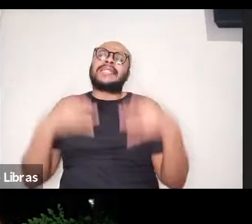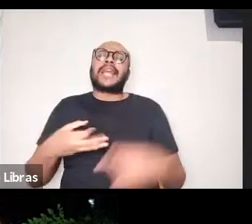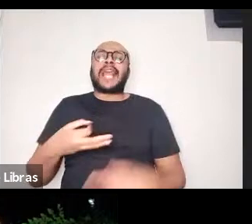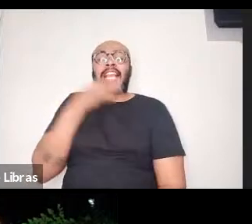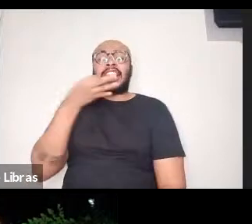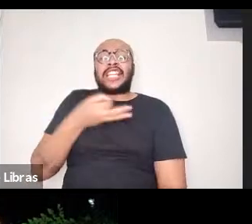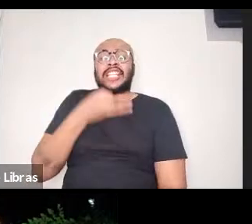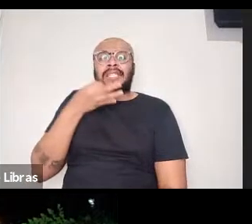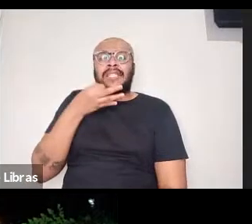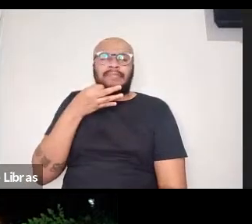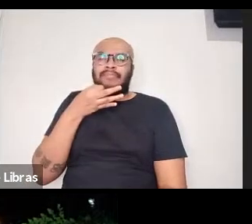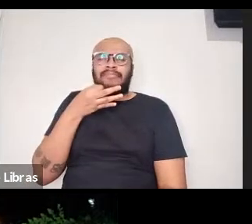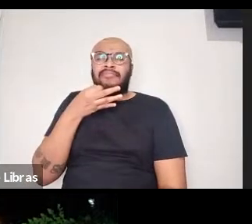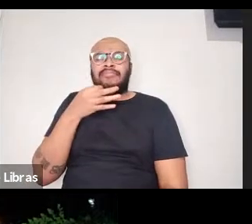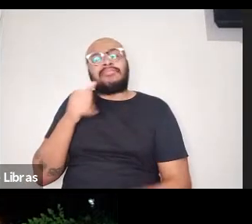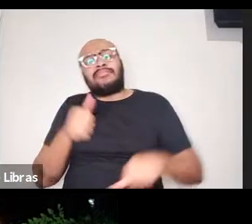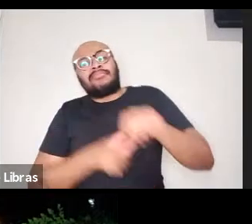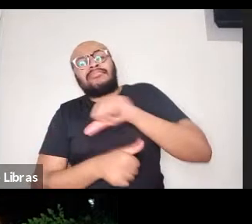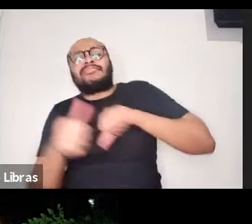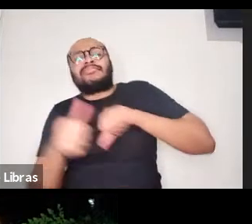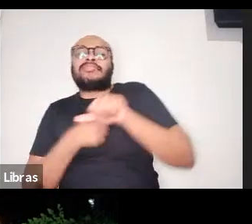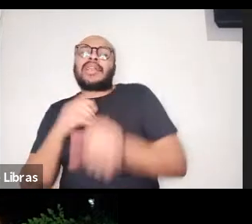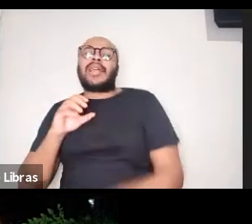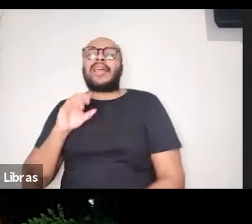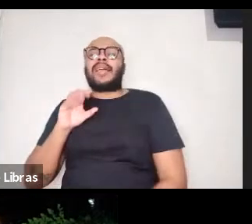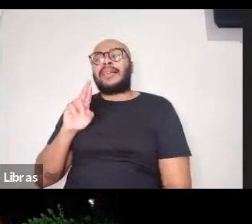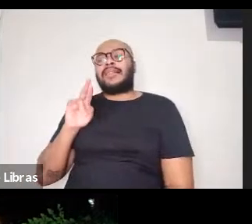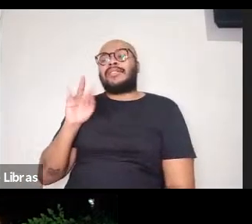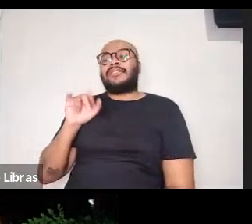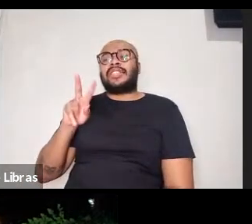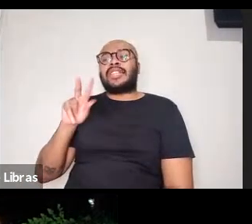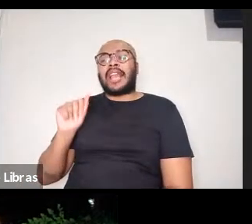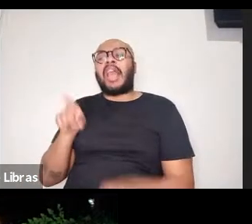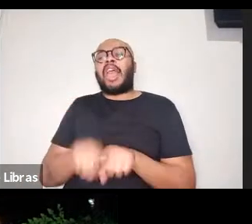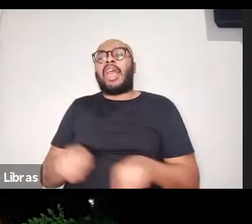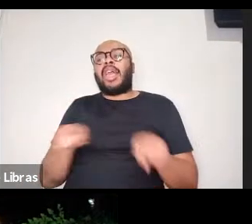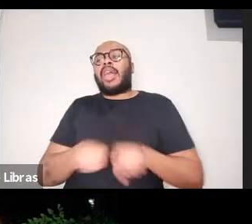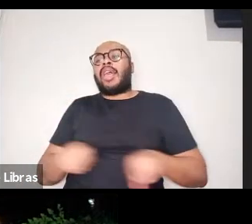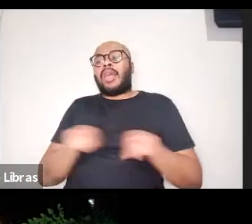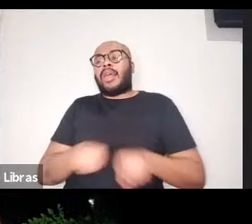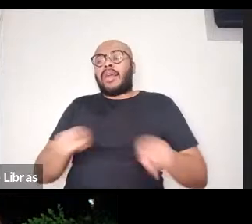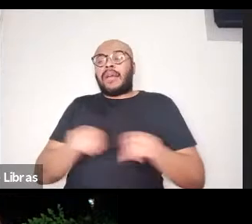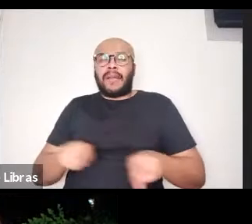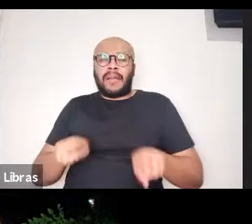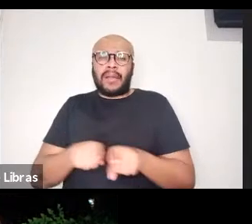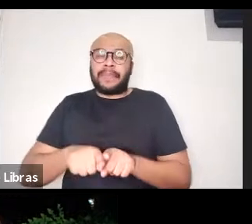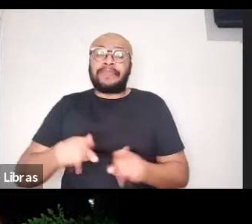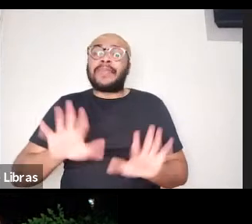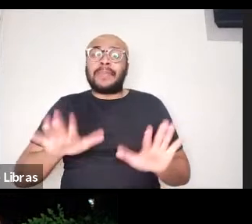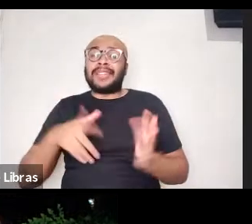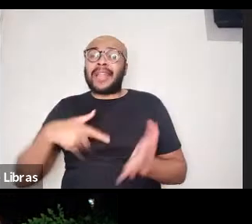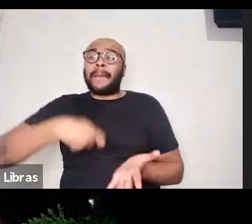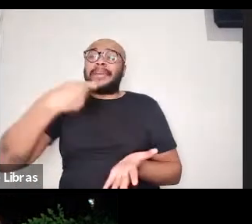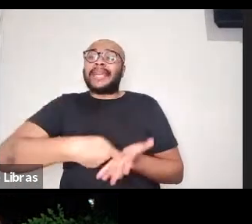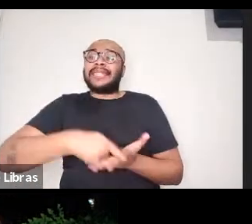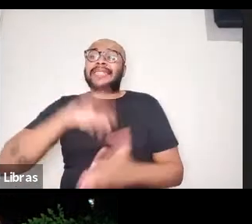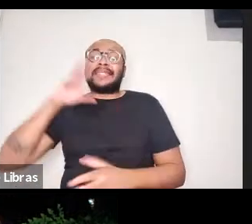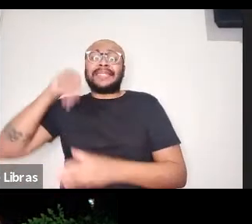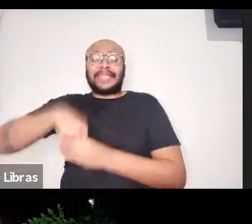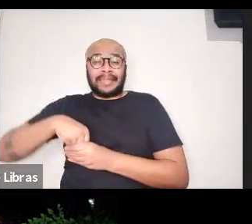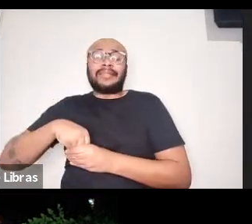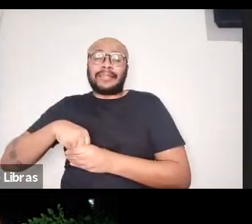depois a gente passou a dizer que o crítica já estava redundante, que a crítica era a obrigação da resenha, não